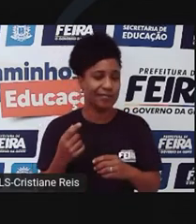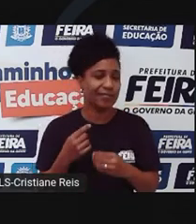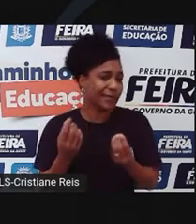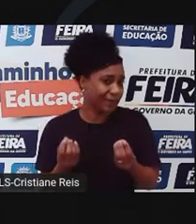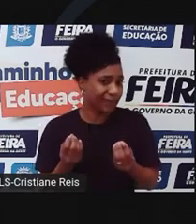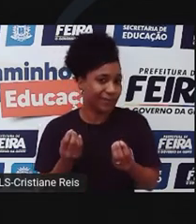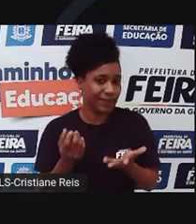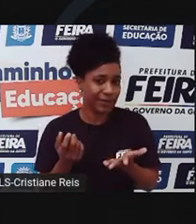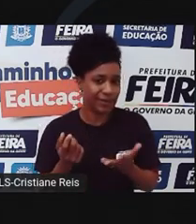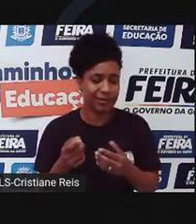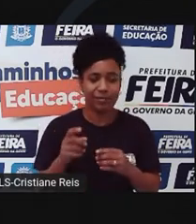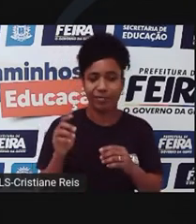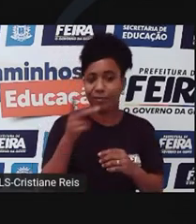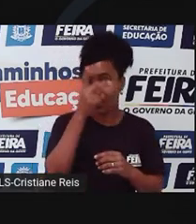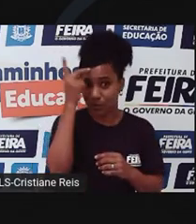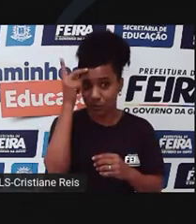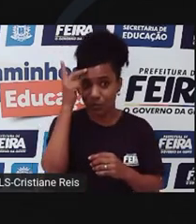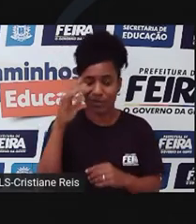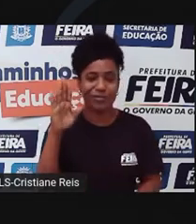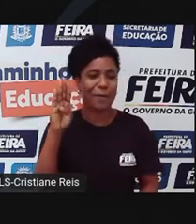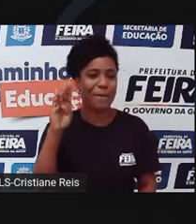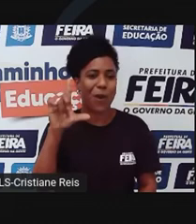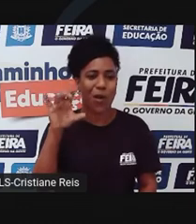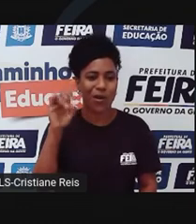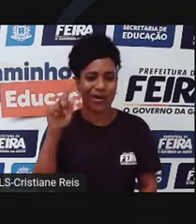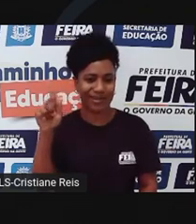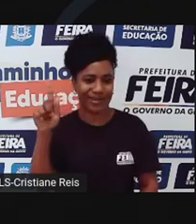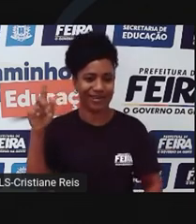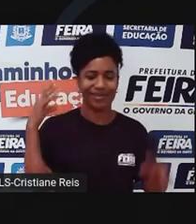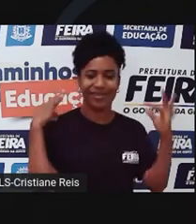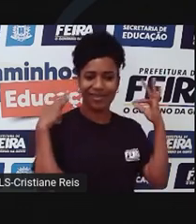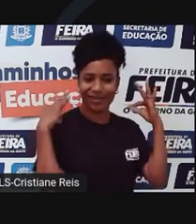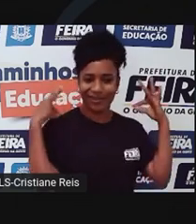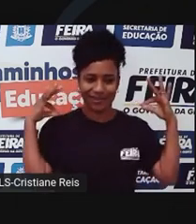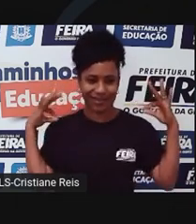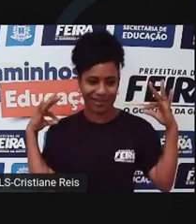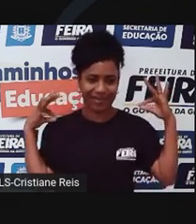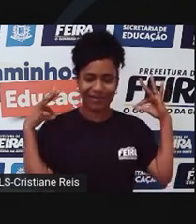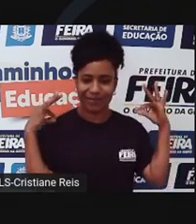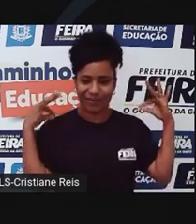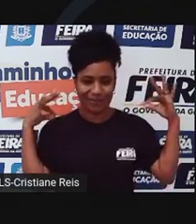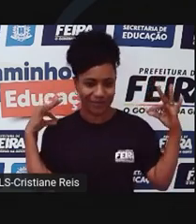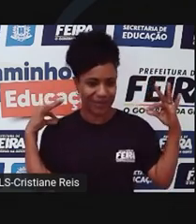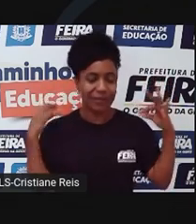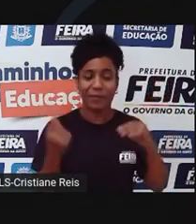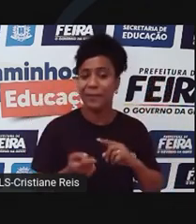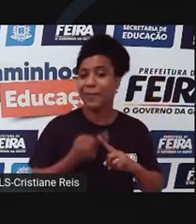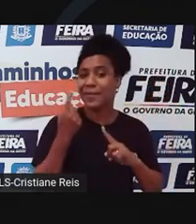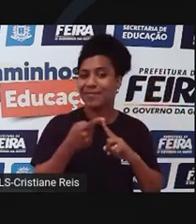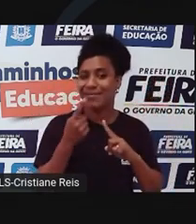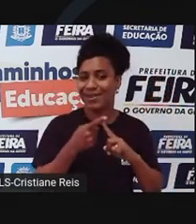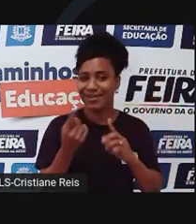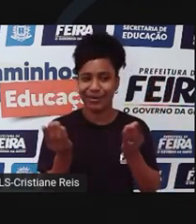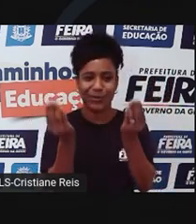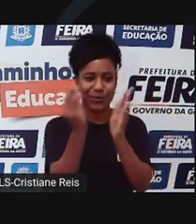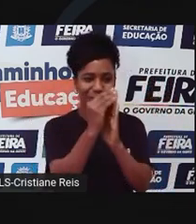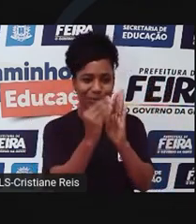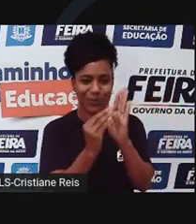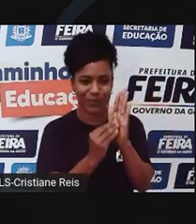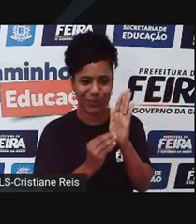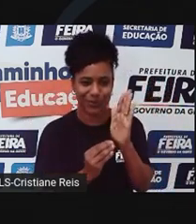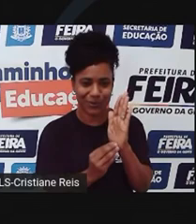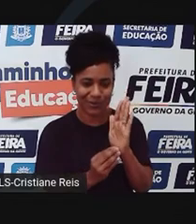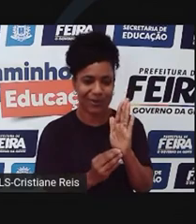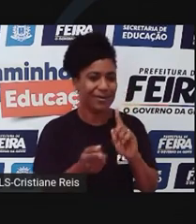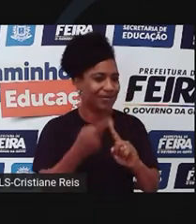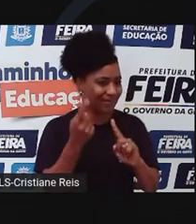com as blogueiras, por exemplo, de moda, que acho que foi o primeiro mercado a se solidificar